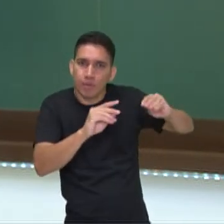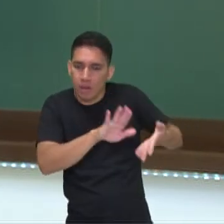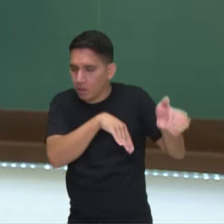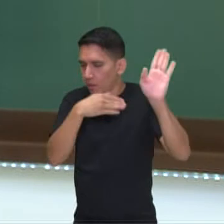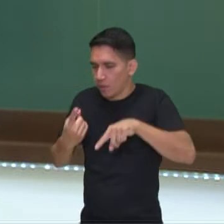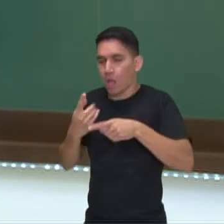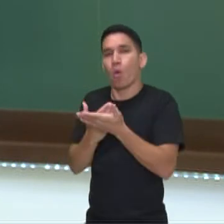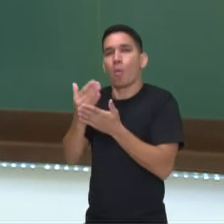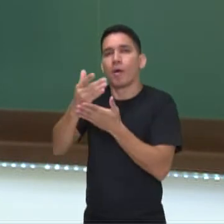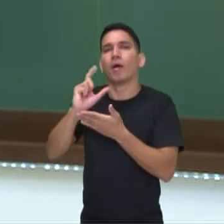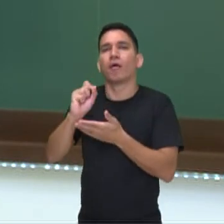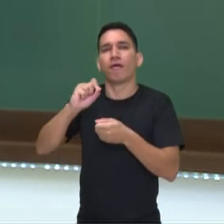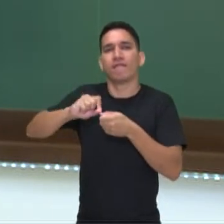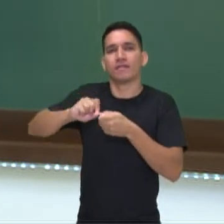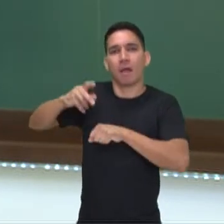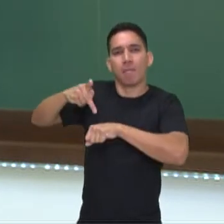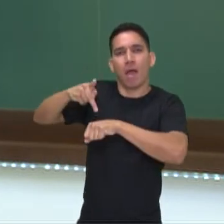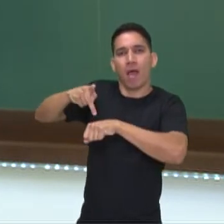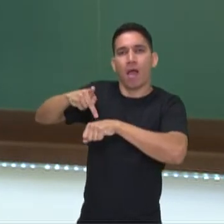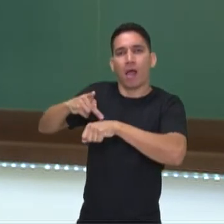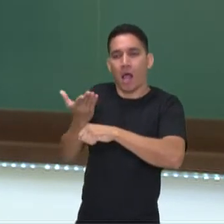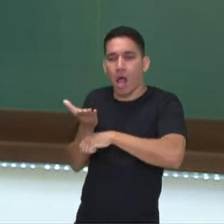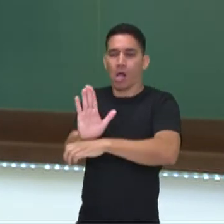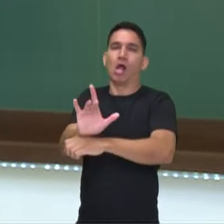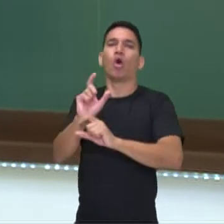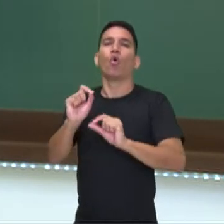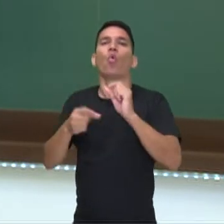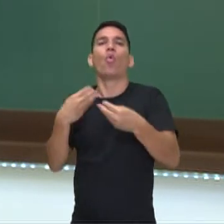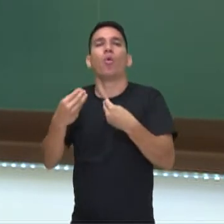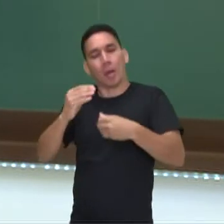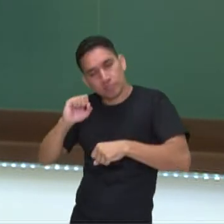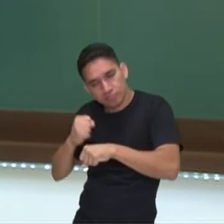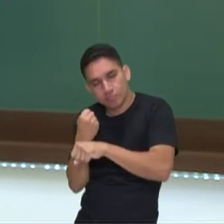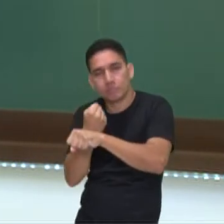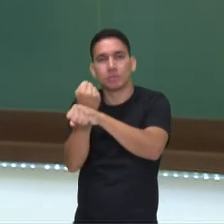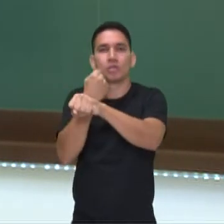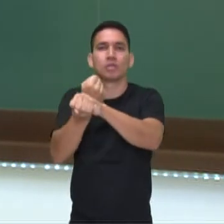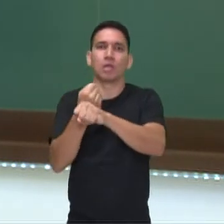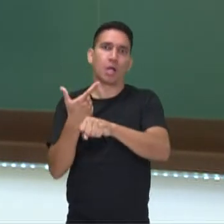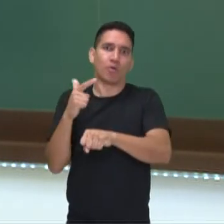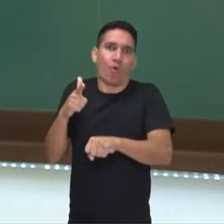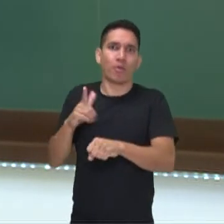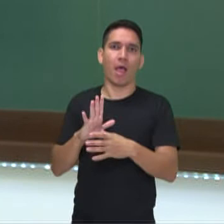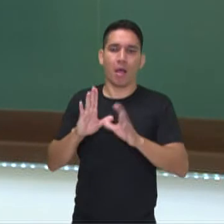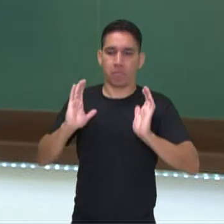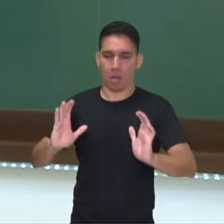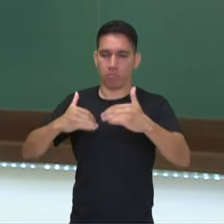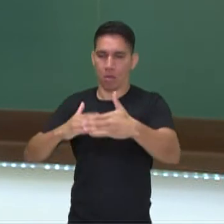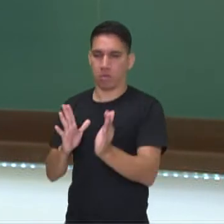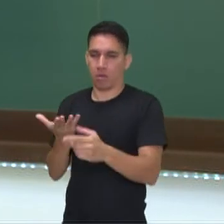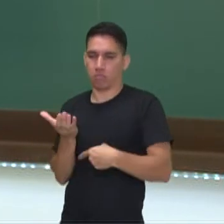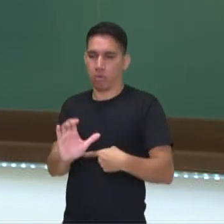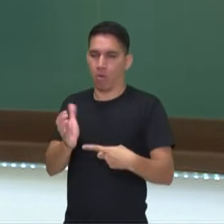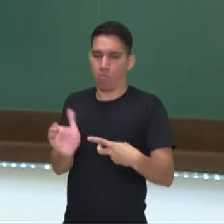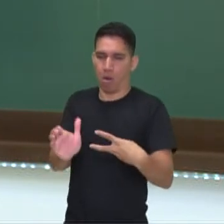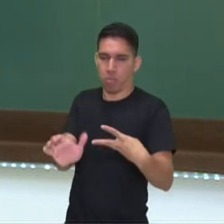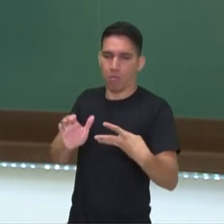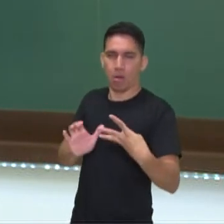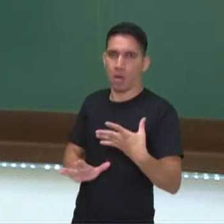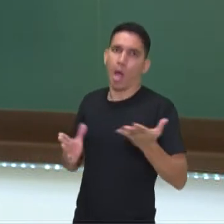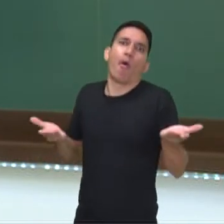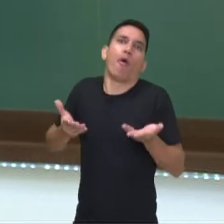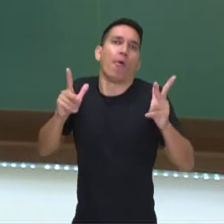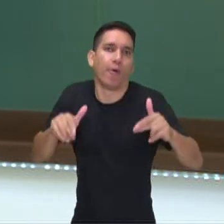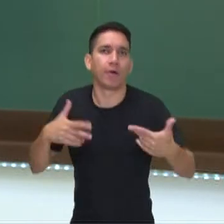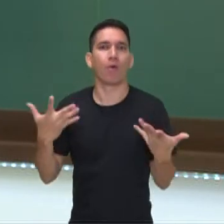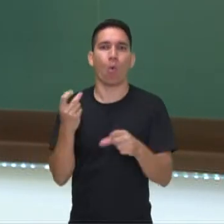a moldar as pedras para ajudar na escultura, porque você não tinha o tijolo como você tem